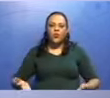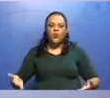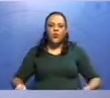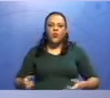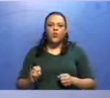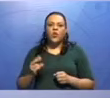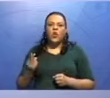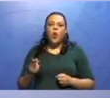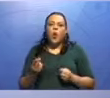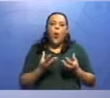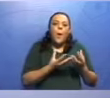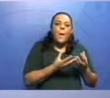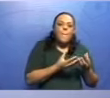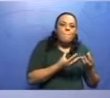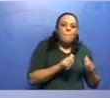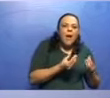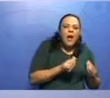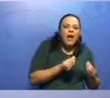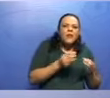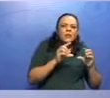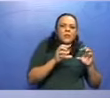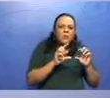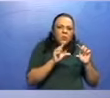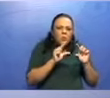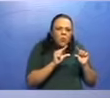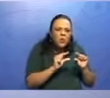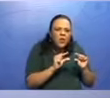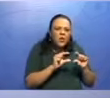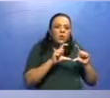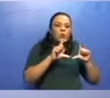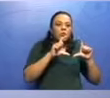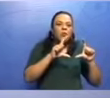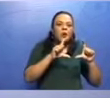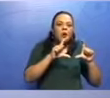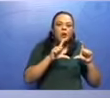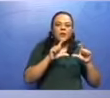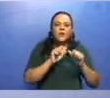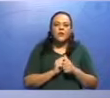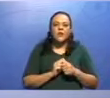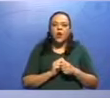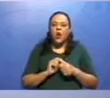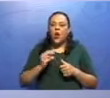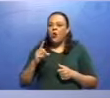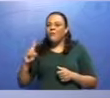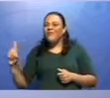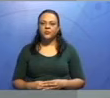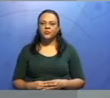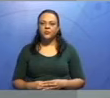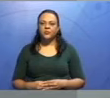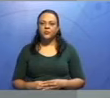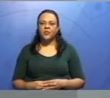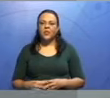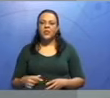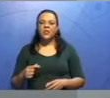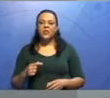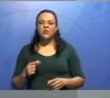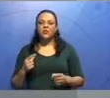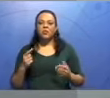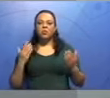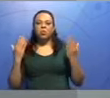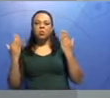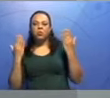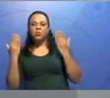menos, muito, tão. De negação, não, né? De afirmação, sim. De dúvida,